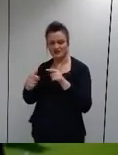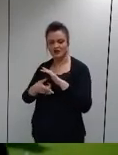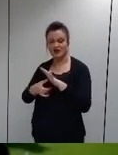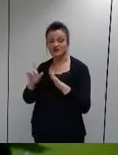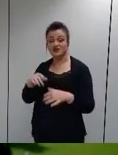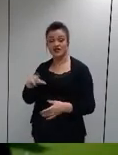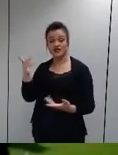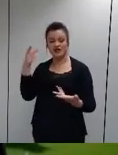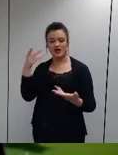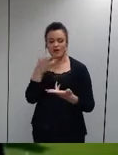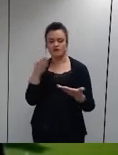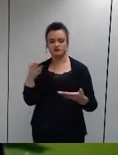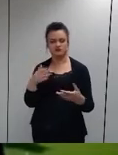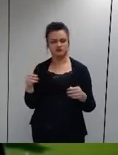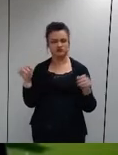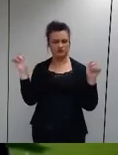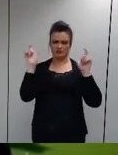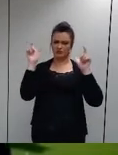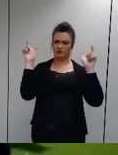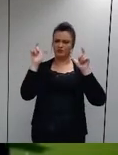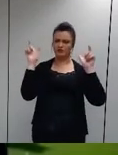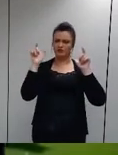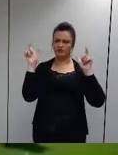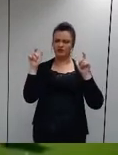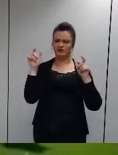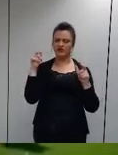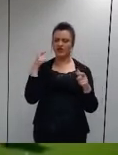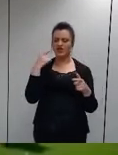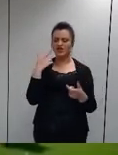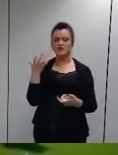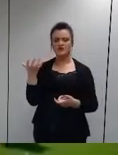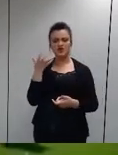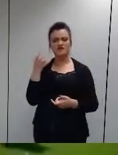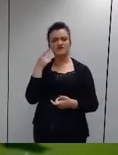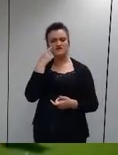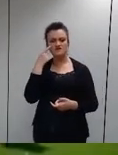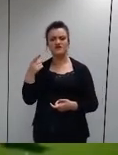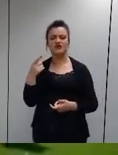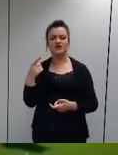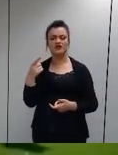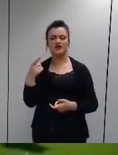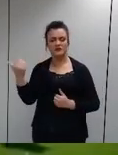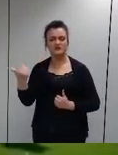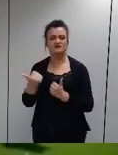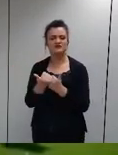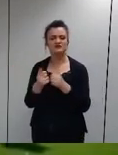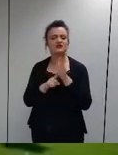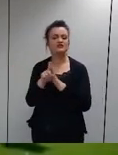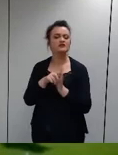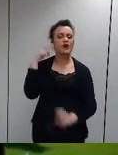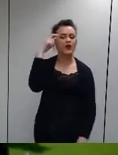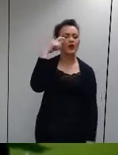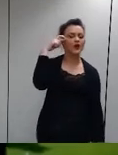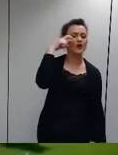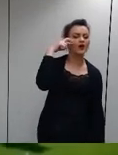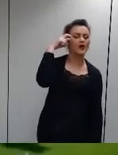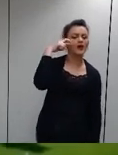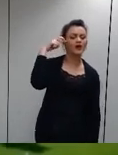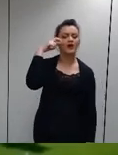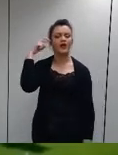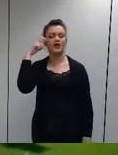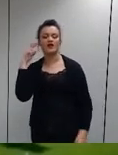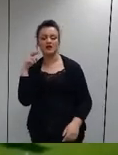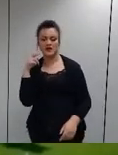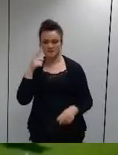contou com a participação do ministro do STJ, Vilas Boas Cueva. O ministro falou um pouco da experiência do gabinete dele,